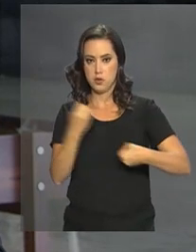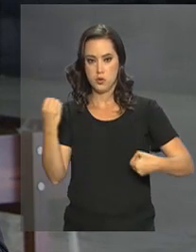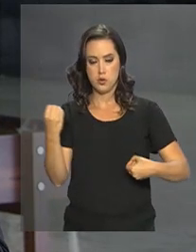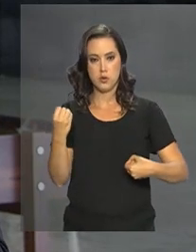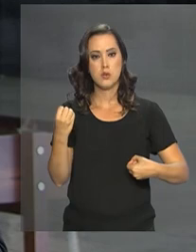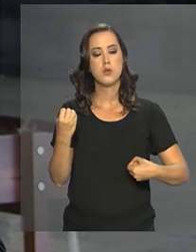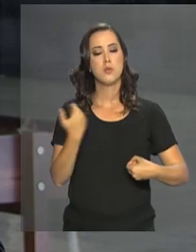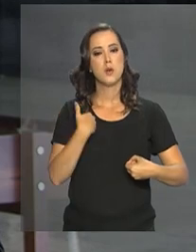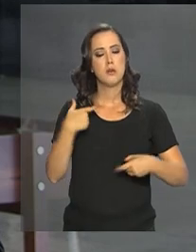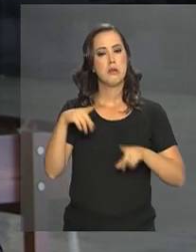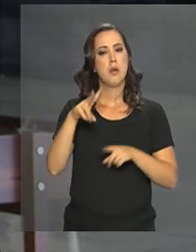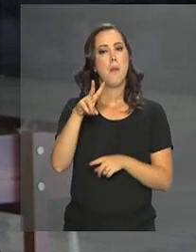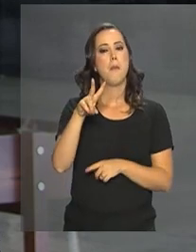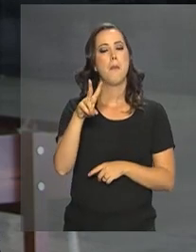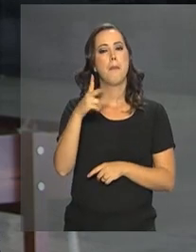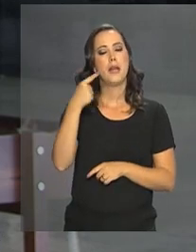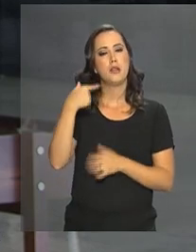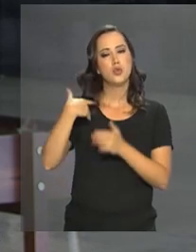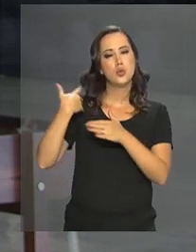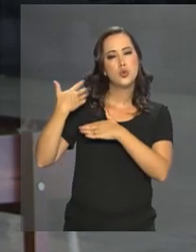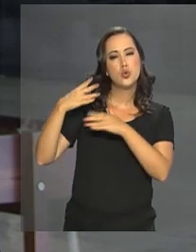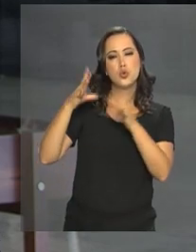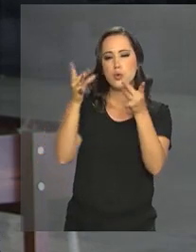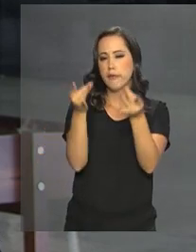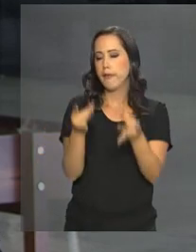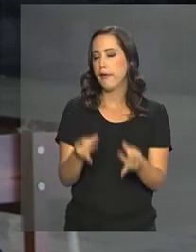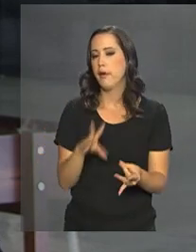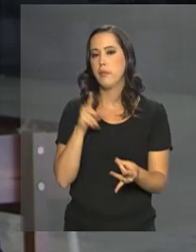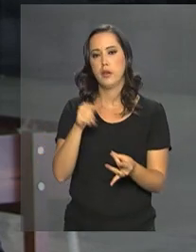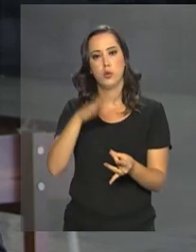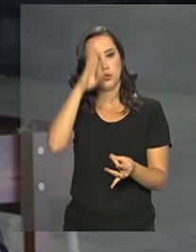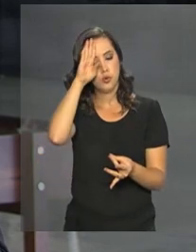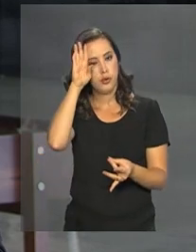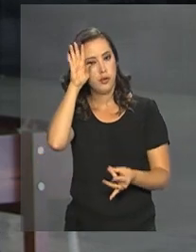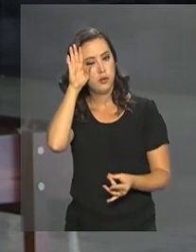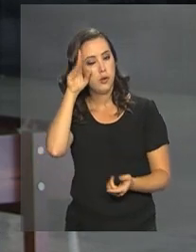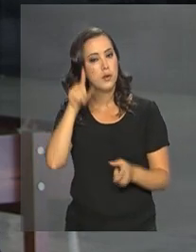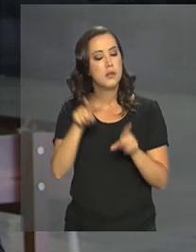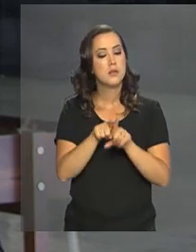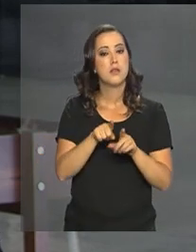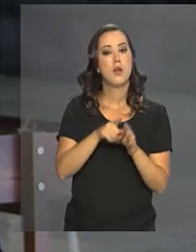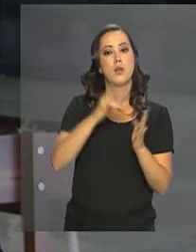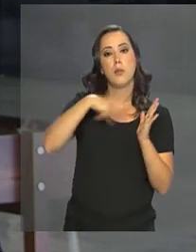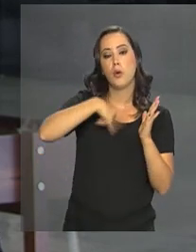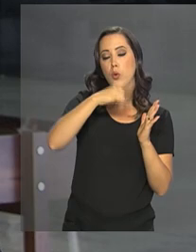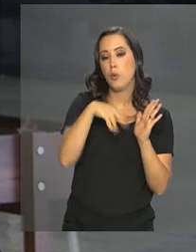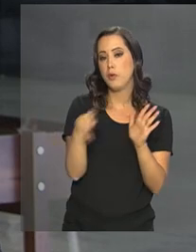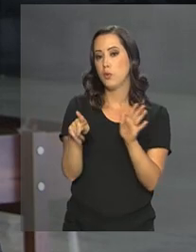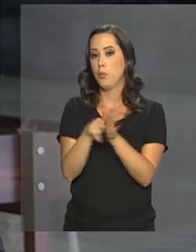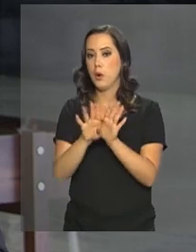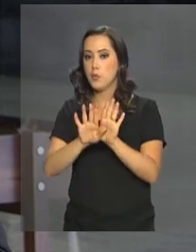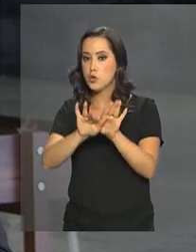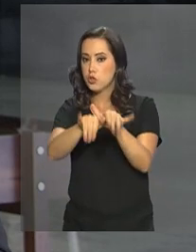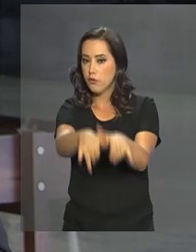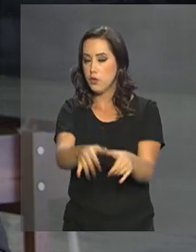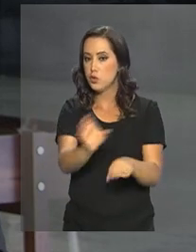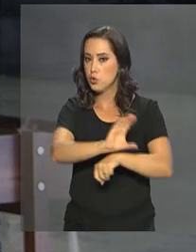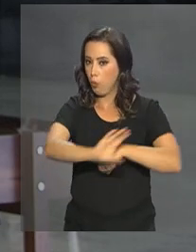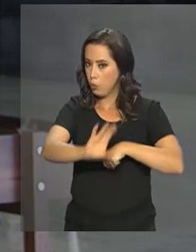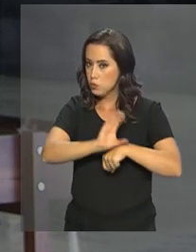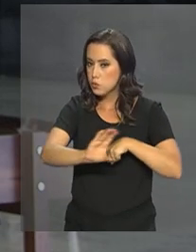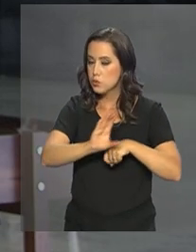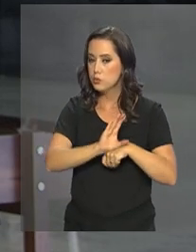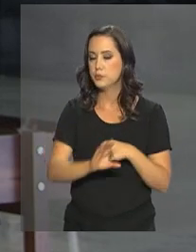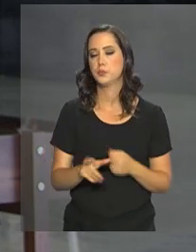histórico escolar final e do certificado de conclusão de curso. As instituições de educação superior terão um prazo de